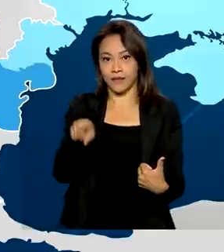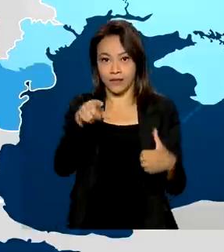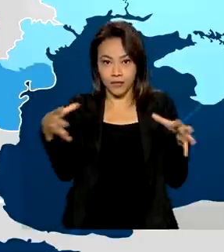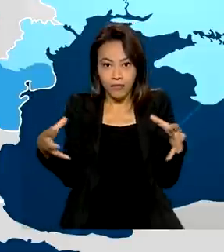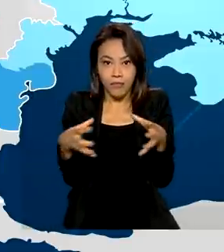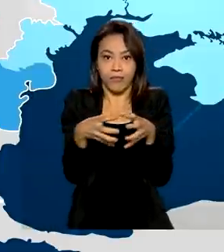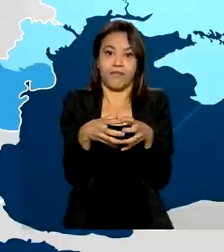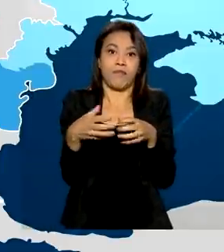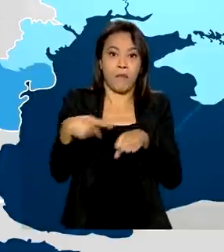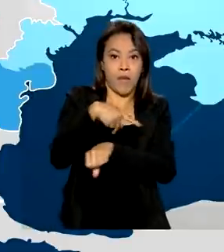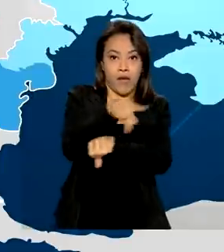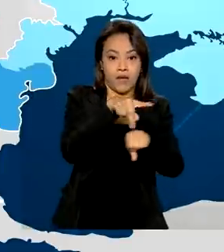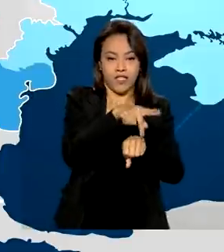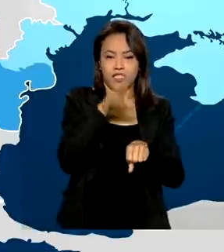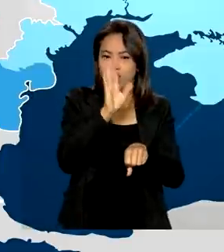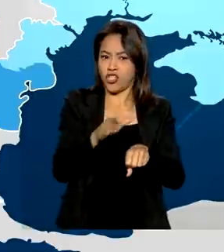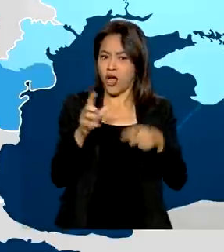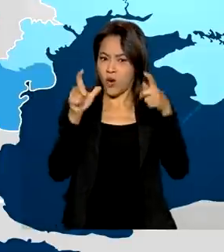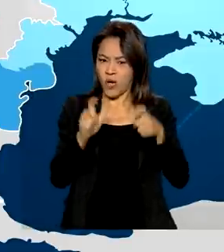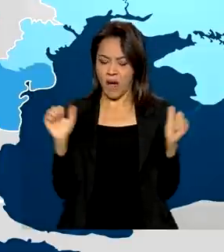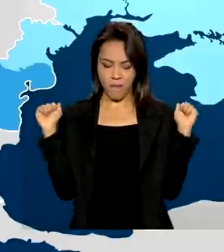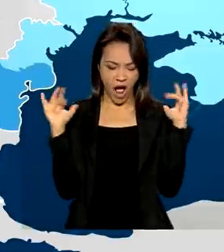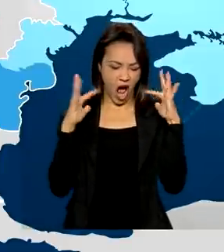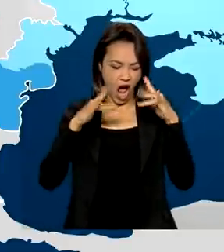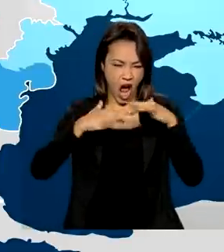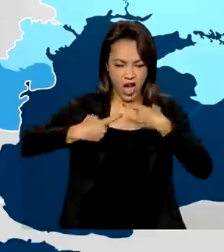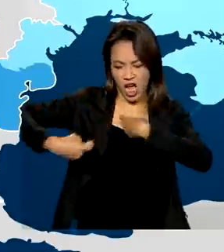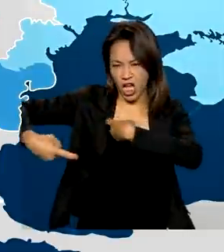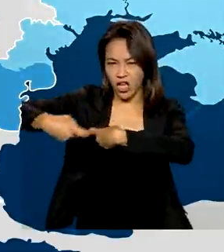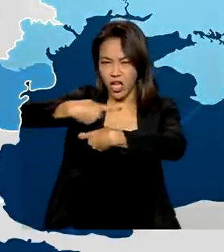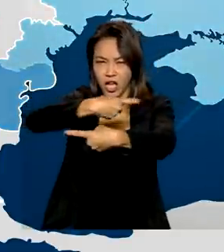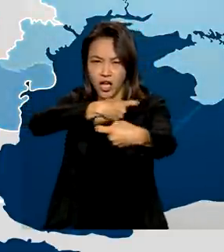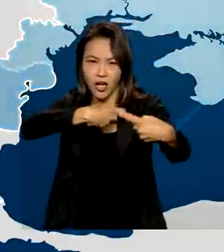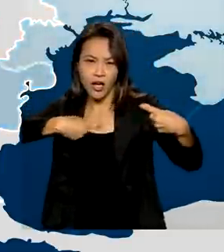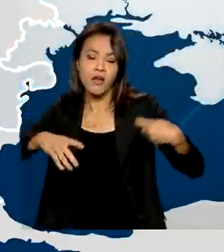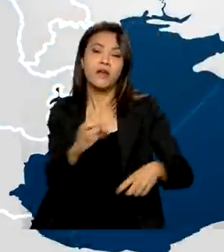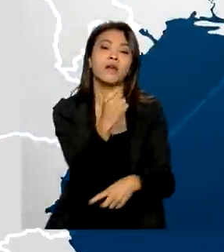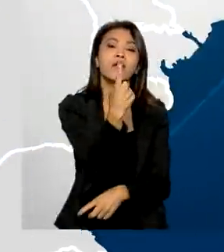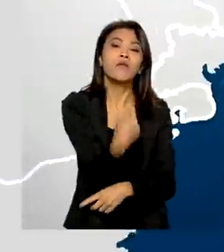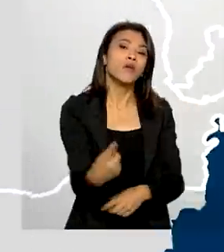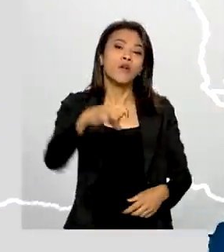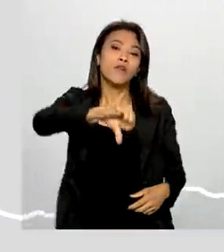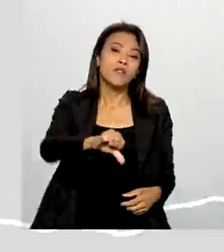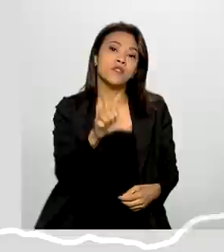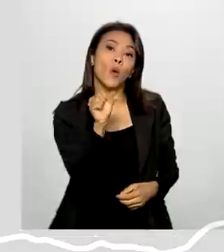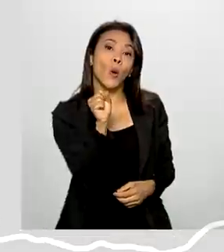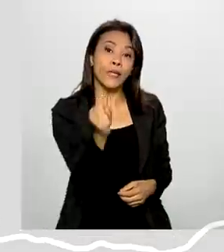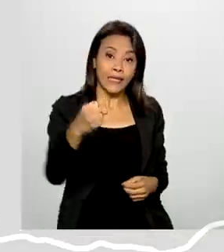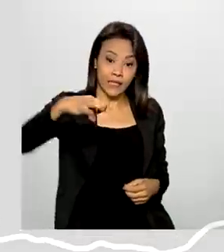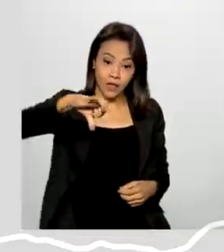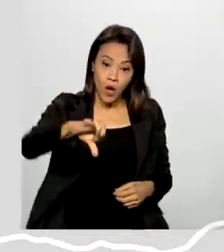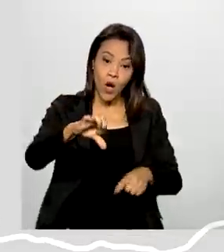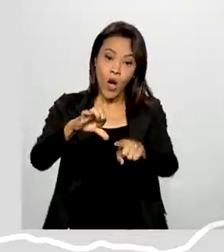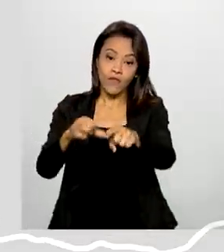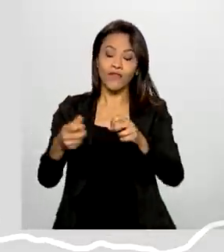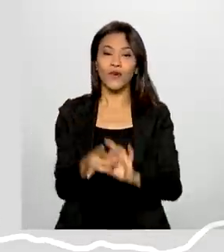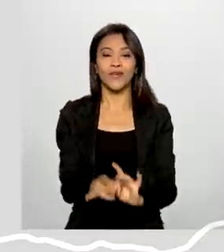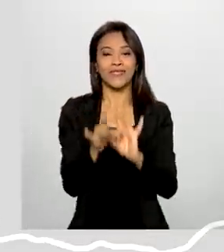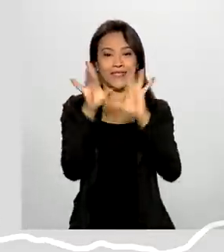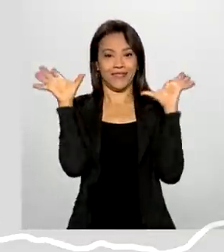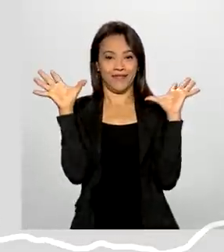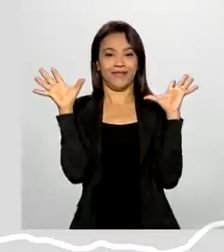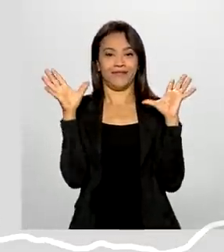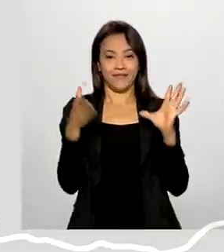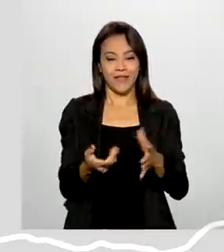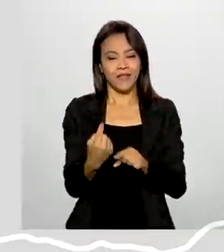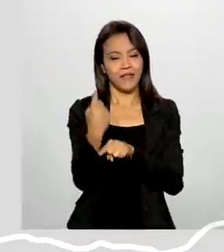A região já foi palco de muitas invasões e batalhas. Em 1989, se tornou república e,